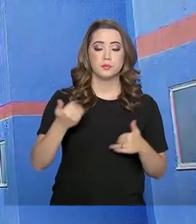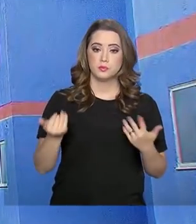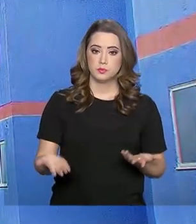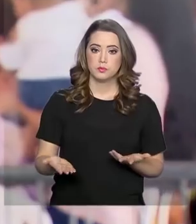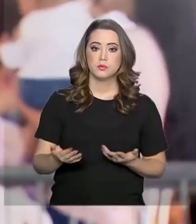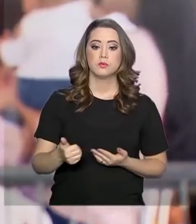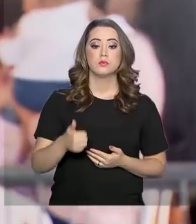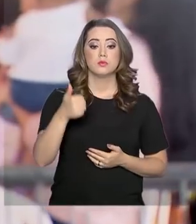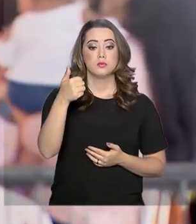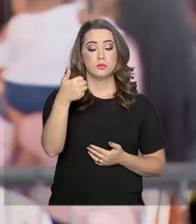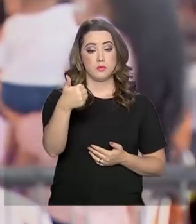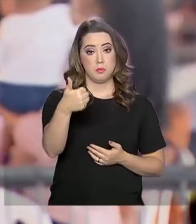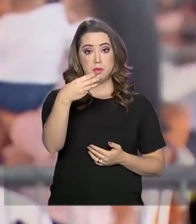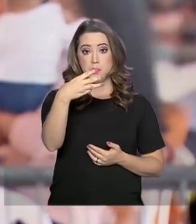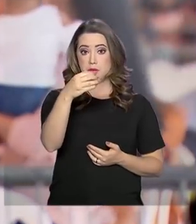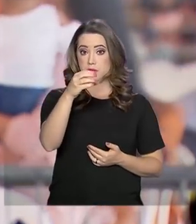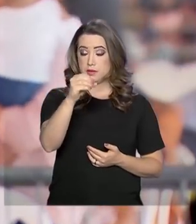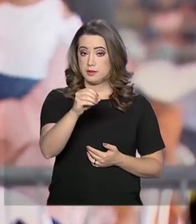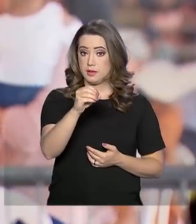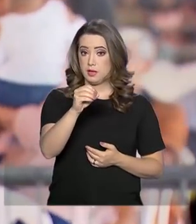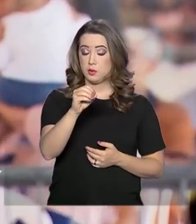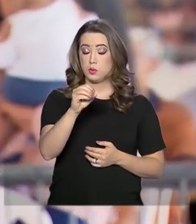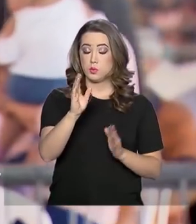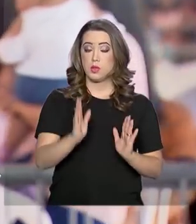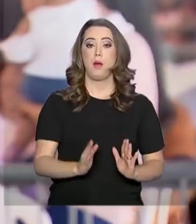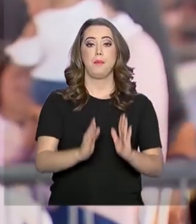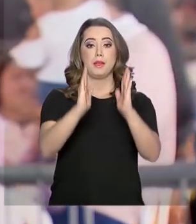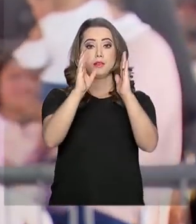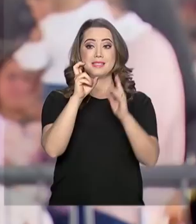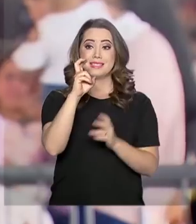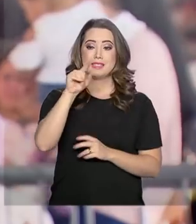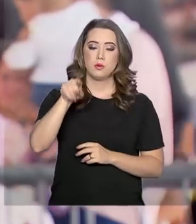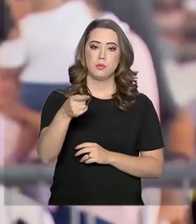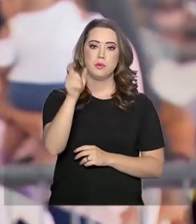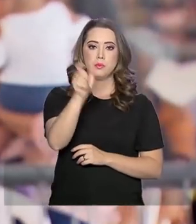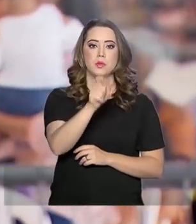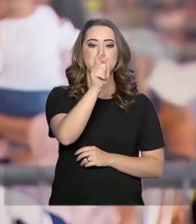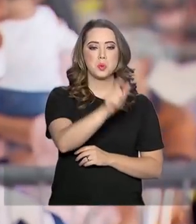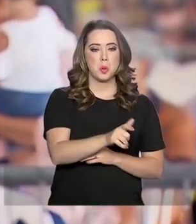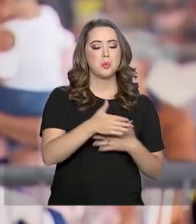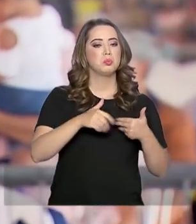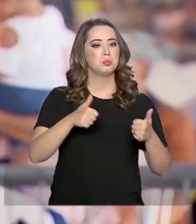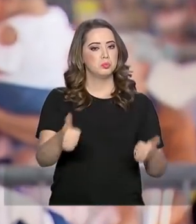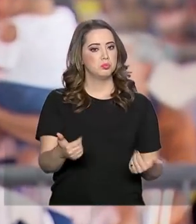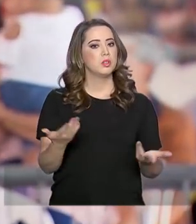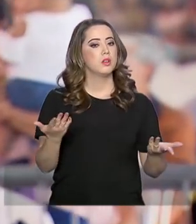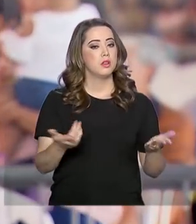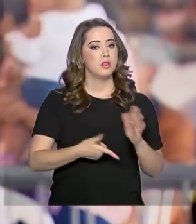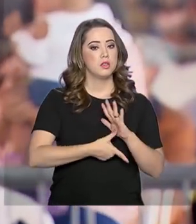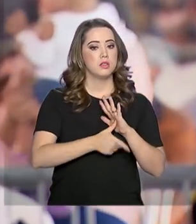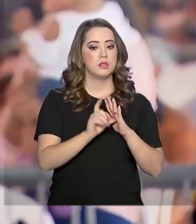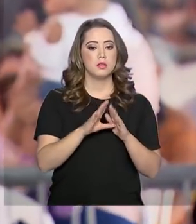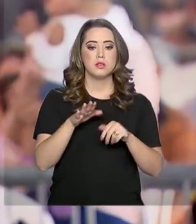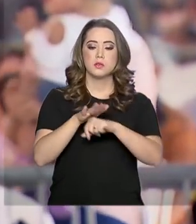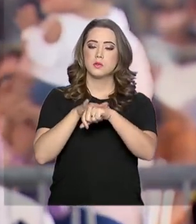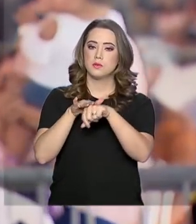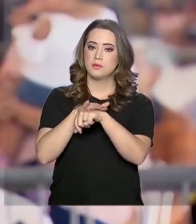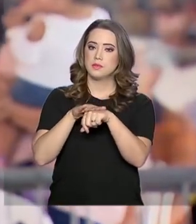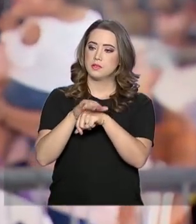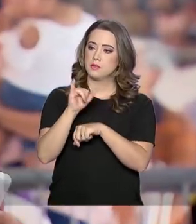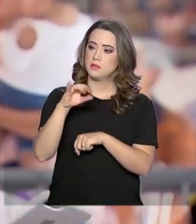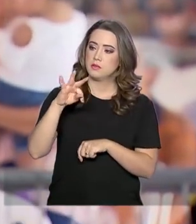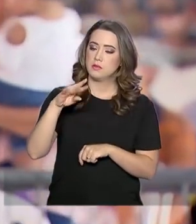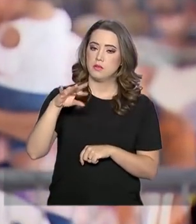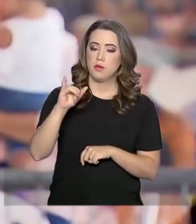Esses 1.300 apartamentos devem beneficiar cerca de 5 mil pessoas. E, olha, mais cedo eu conversei com a Cíntia Rodrigues.